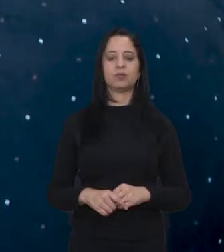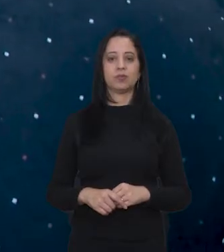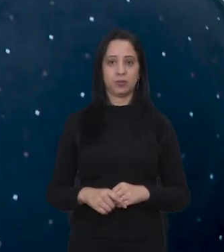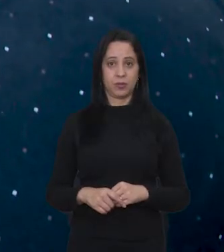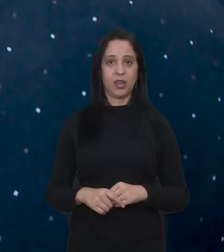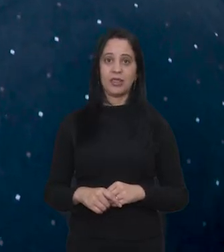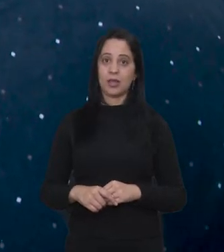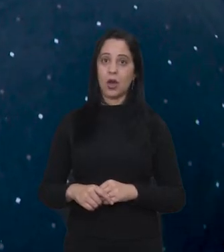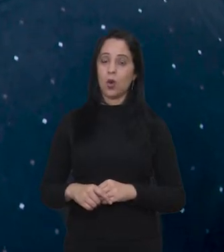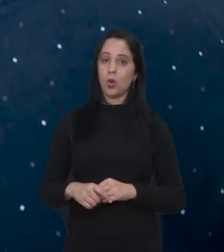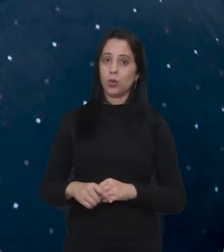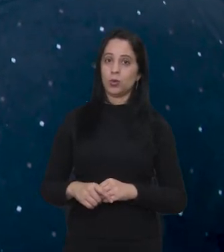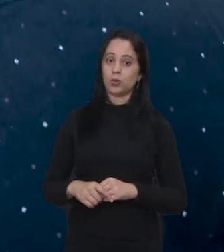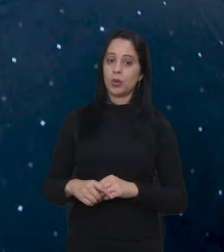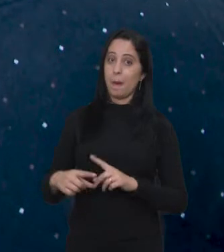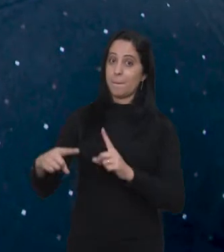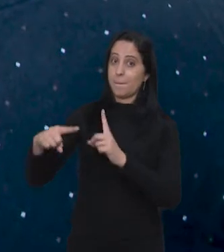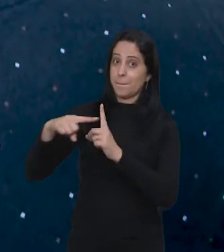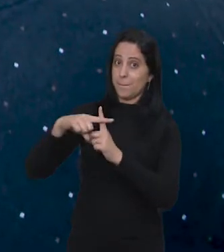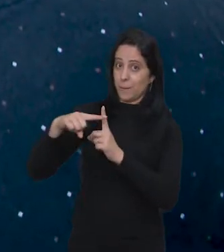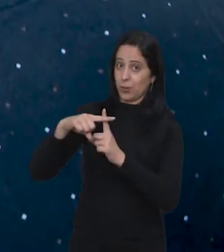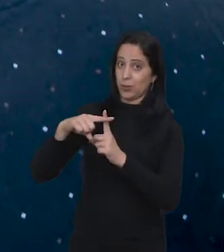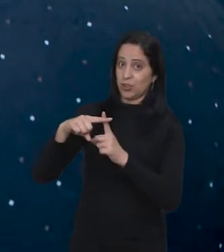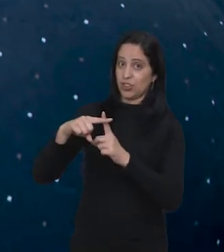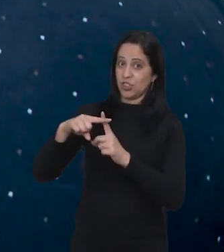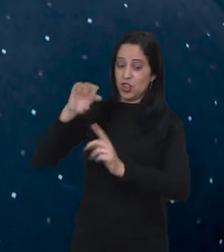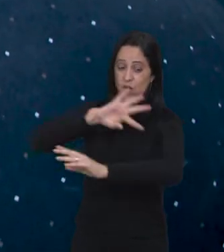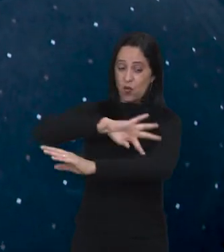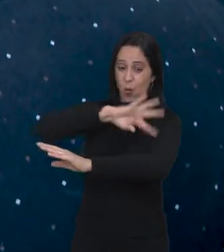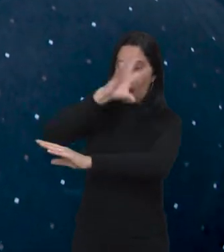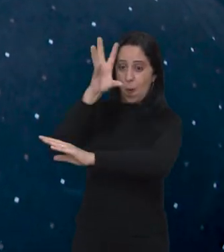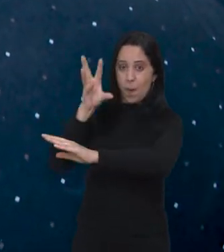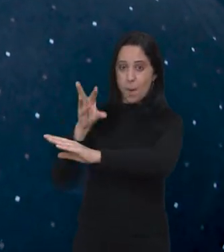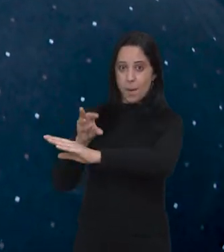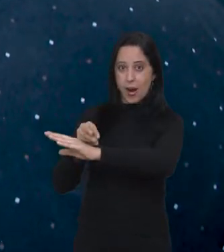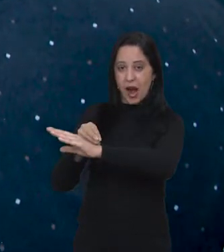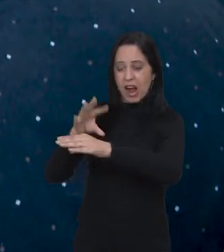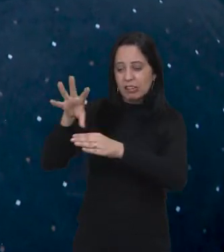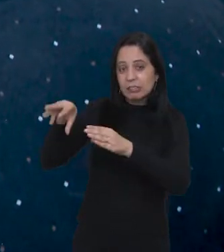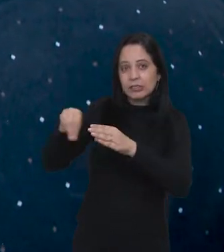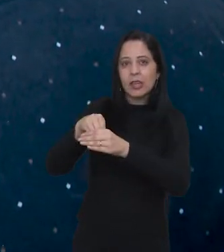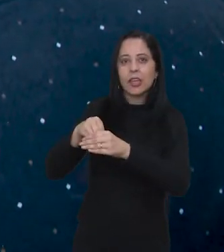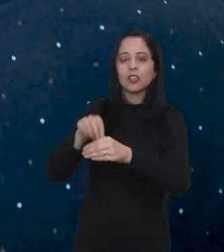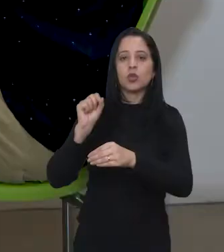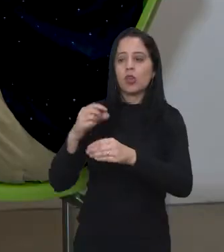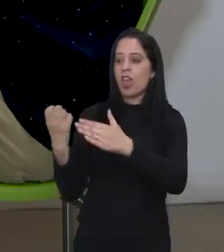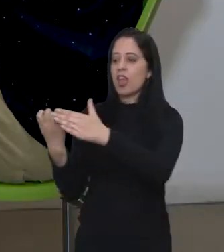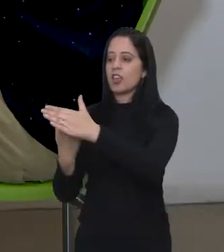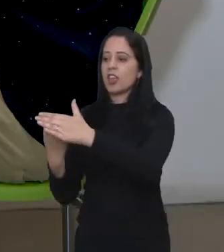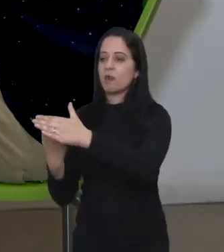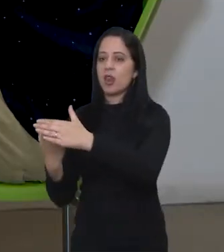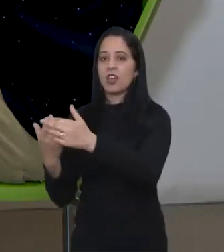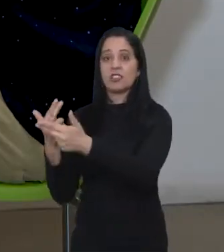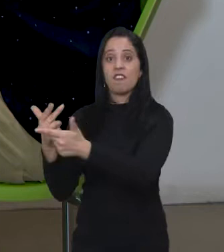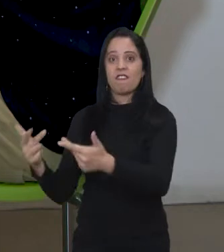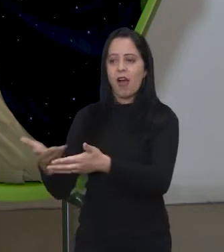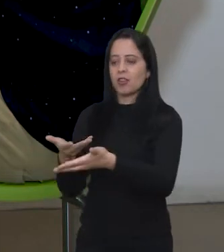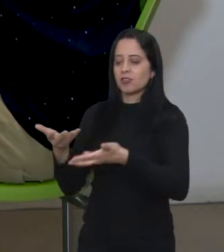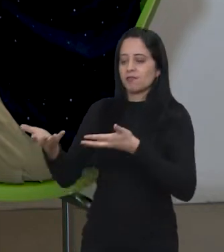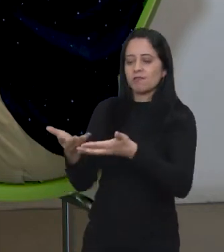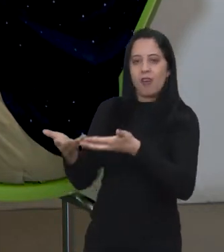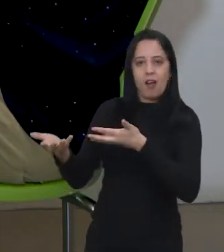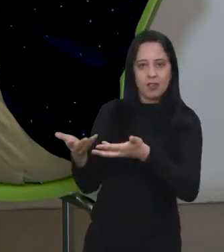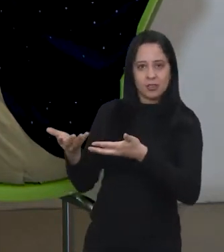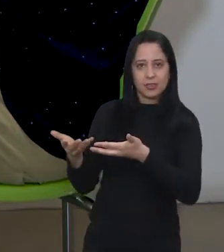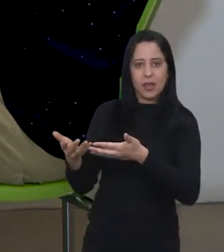Um dos pontos positivos também de estar dentro de um parque tecnológico é você compartilhar ideias com outras empresas. No início, quando a gente iniciou